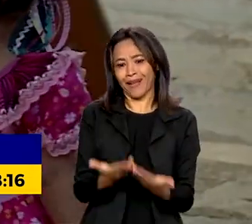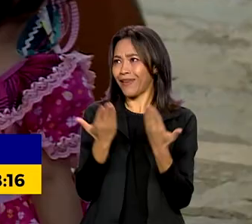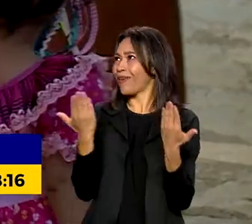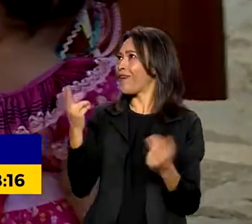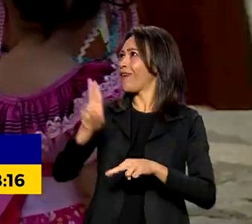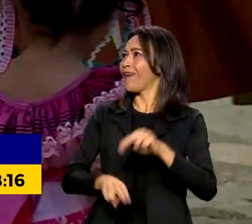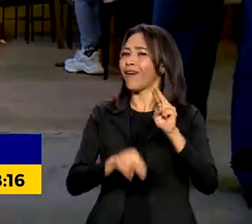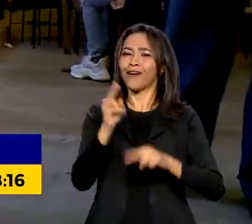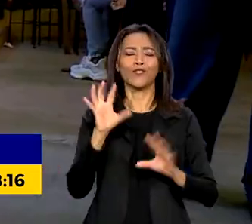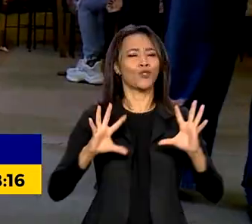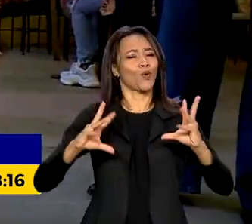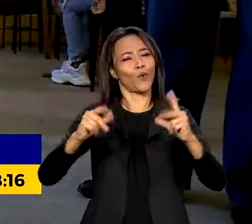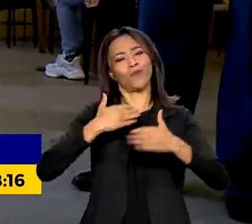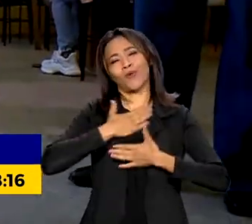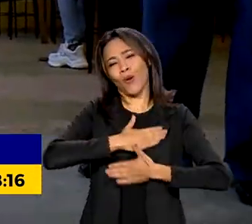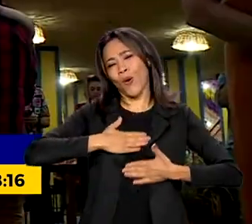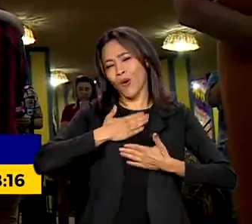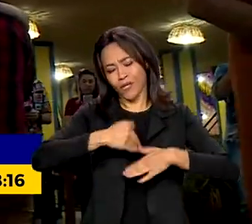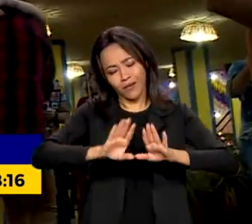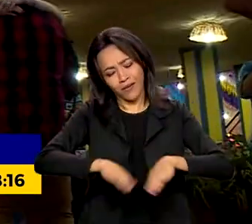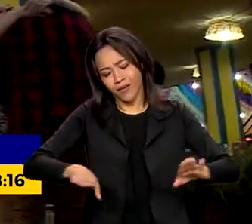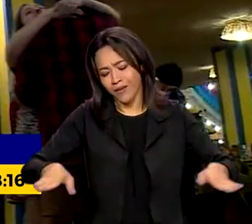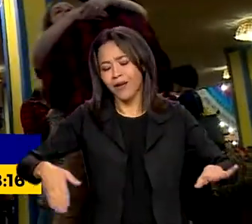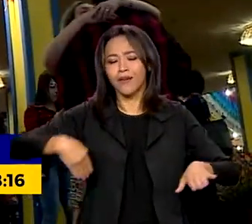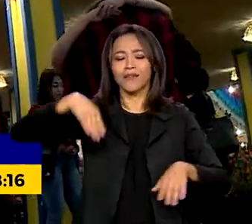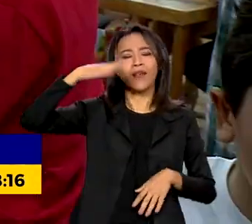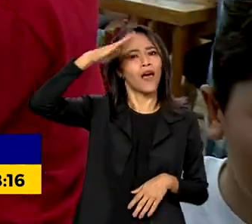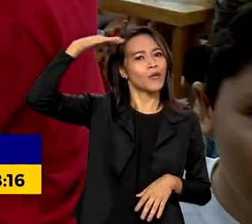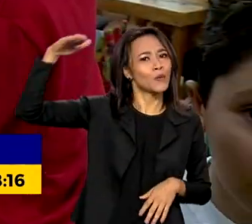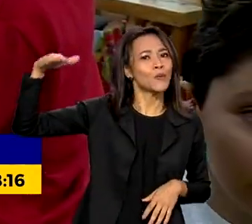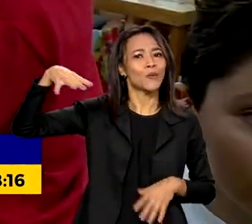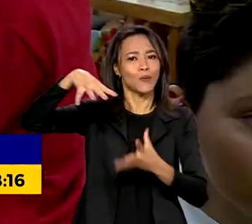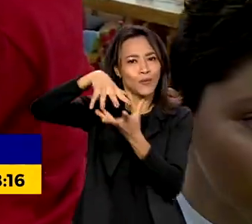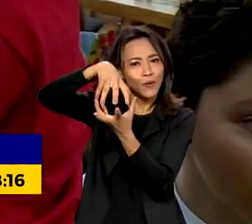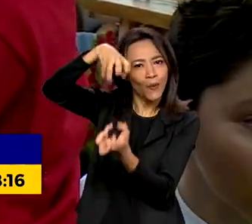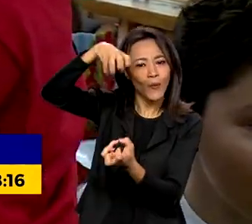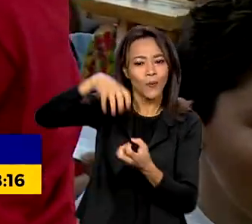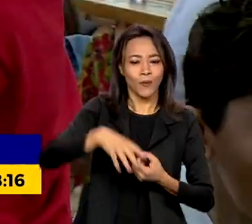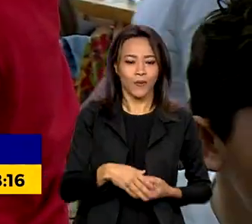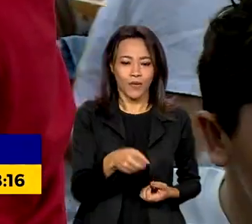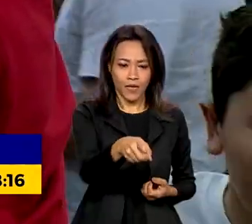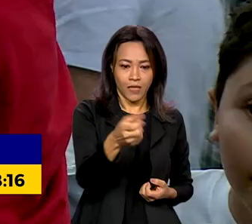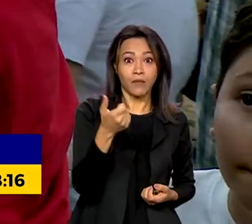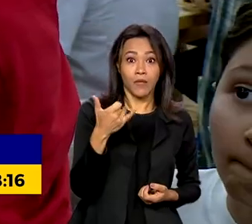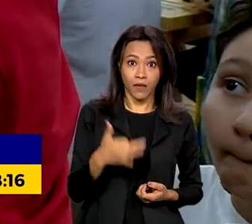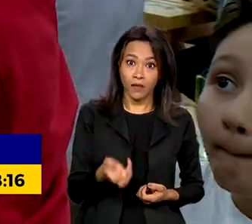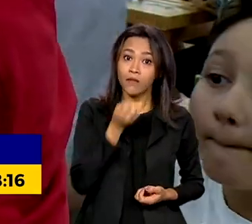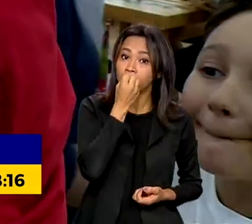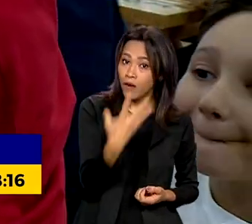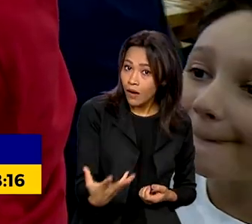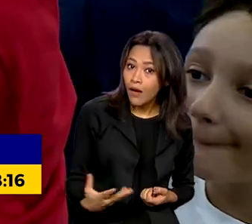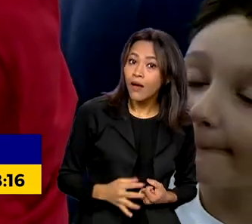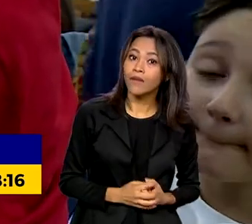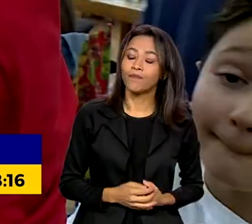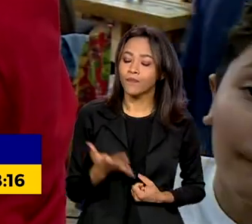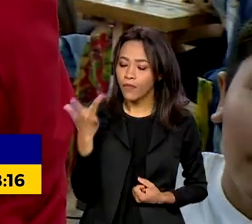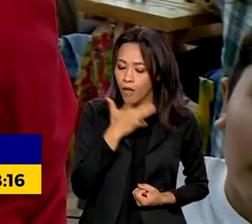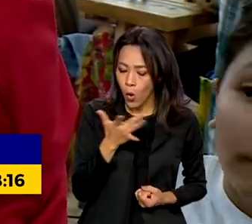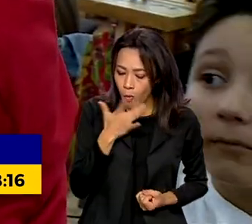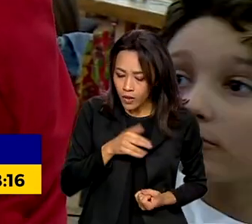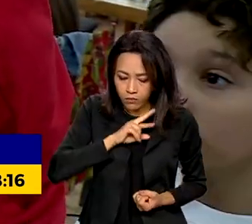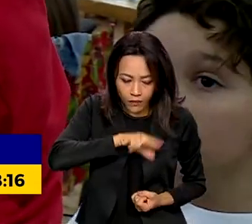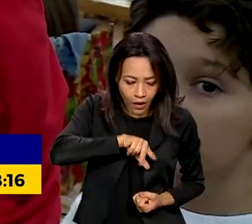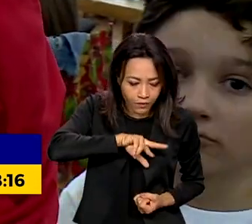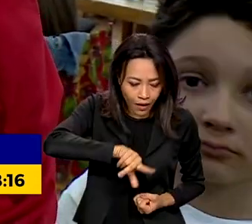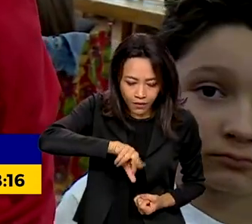agrada a todos, né? Criança, adulto, idoso... É muito bom para a gente comer essas comidas típicas